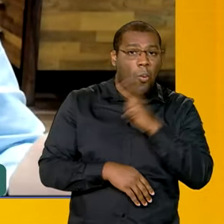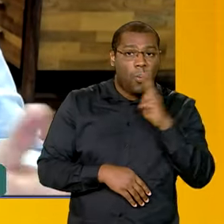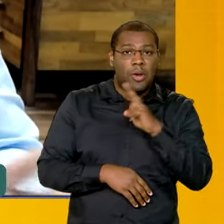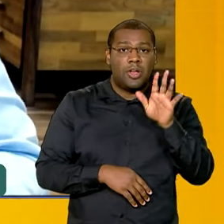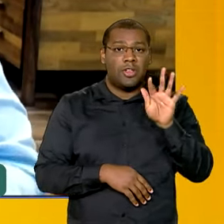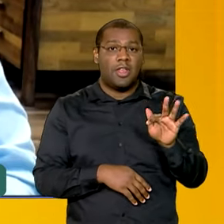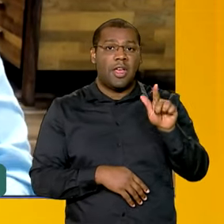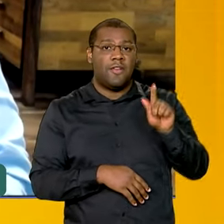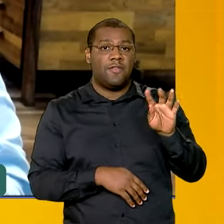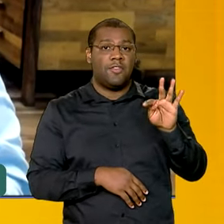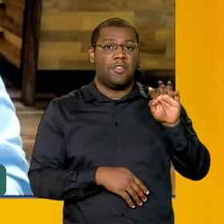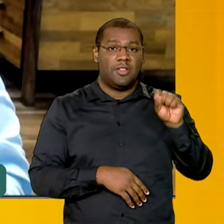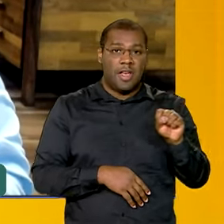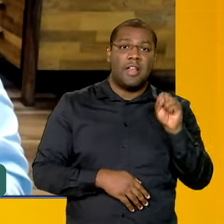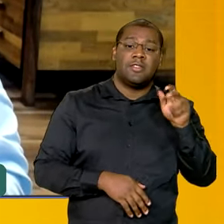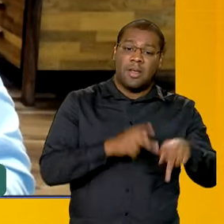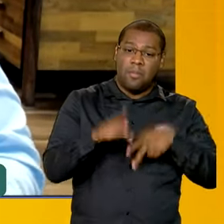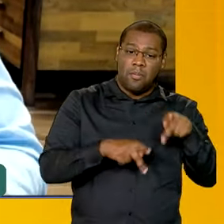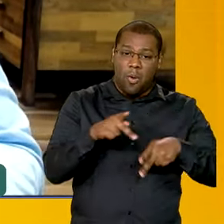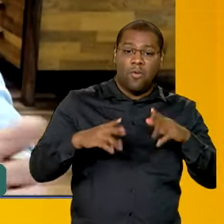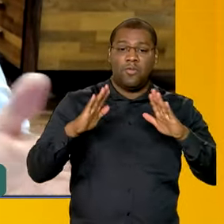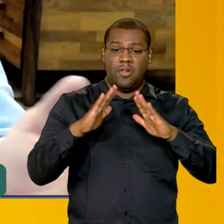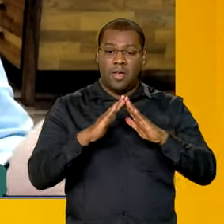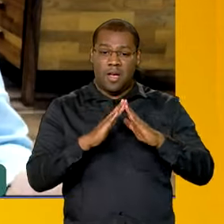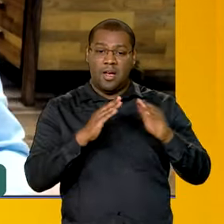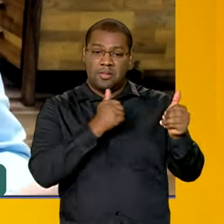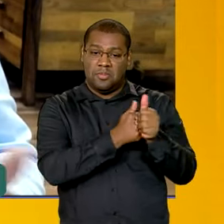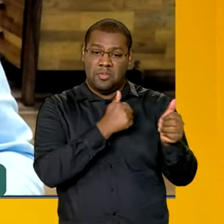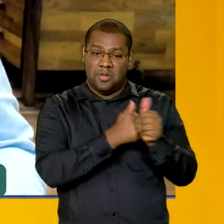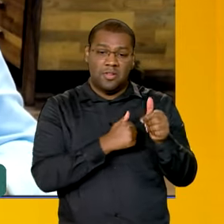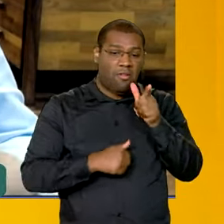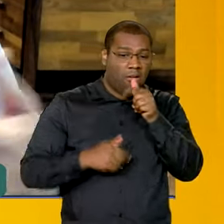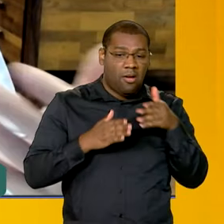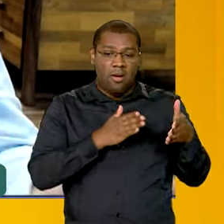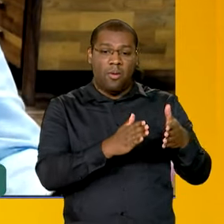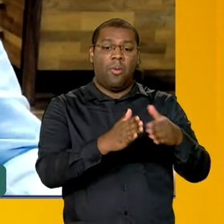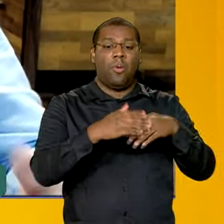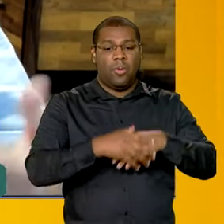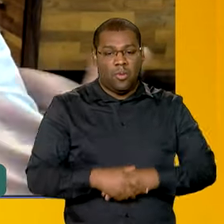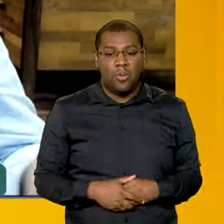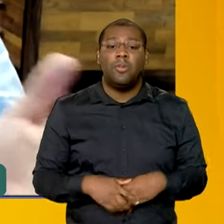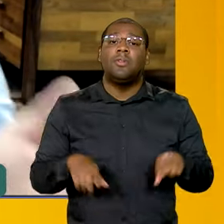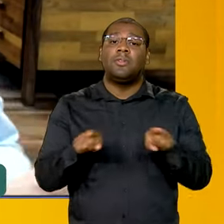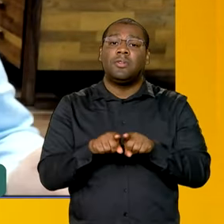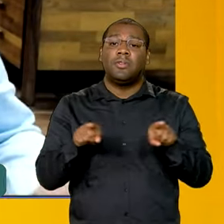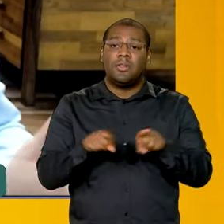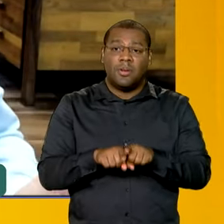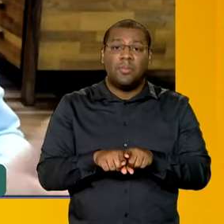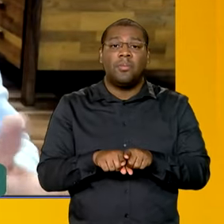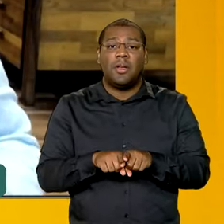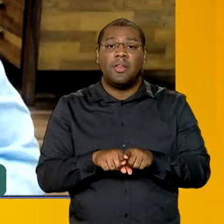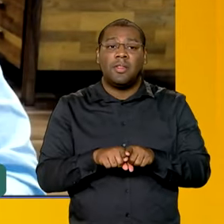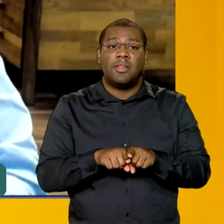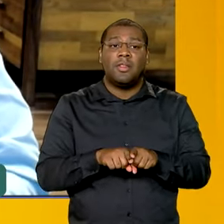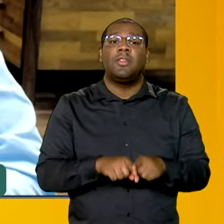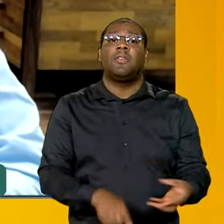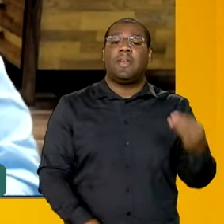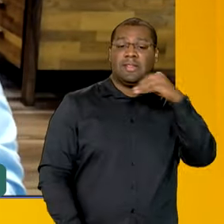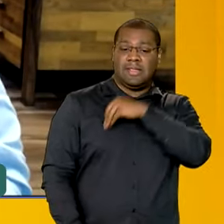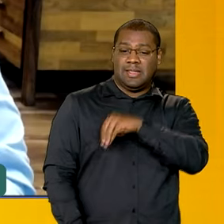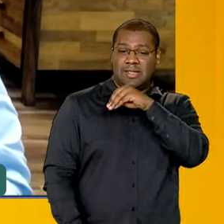importantes. Antecipamos o calendário do abono para poder facilitar, trazer para esse momento